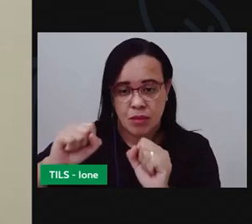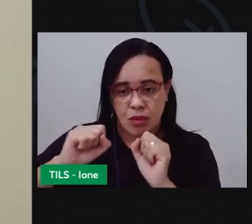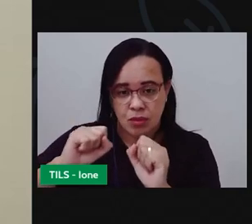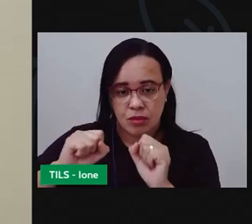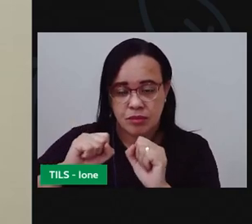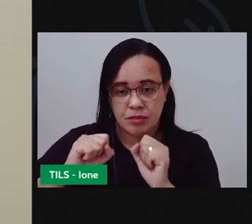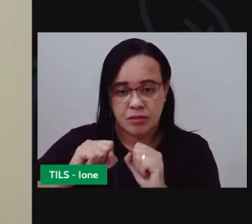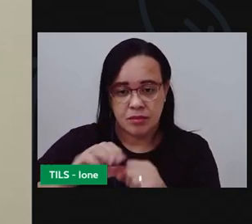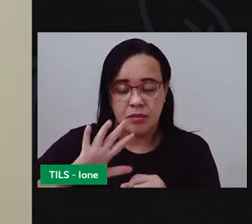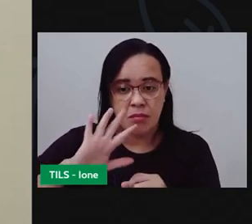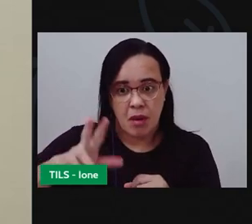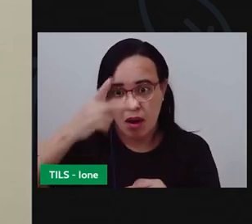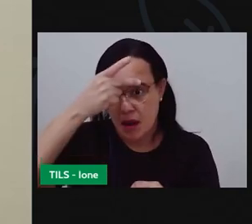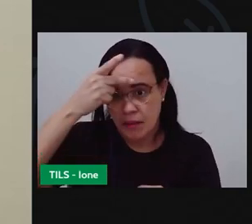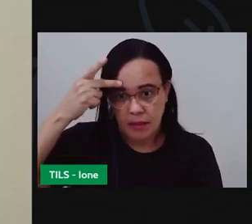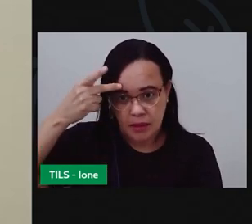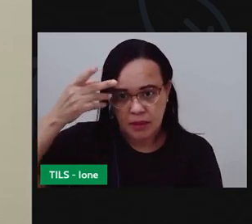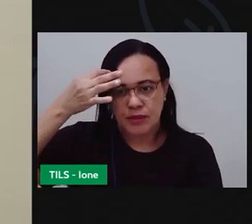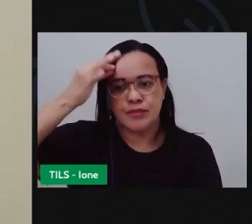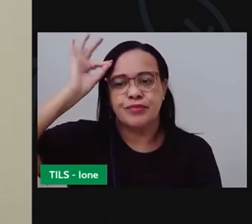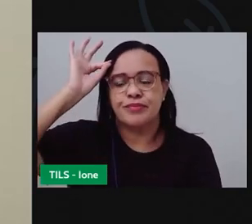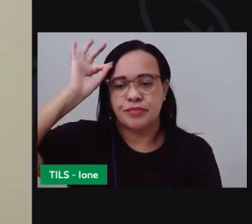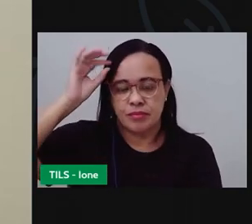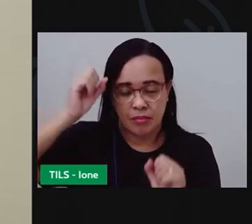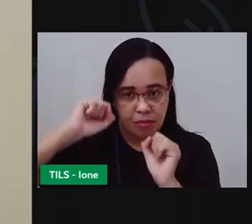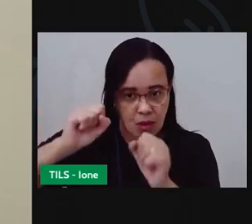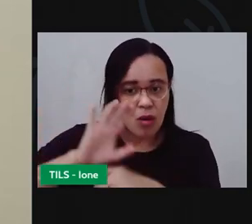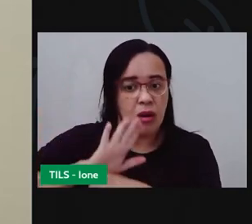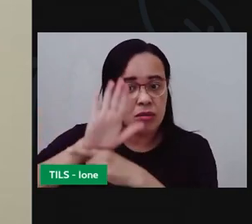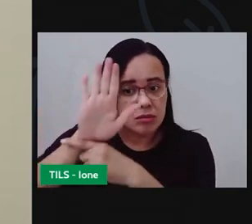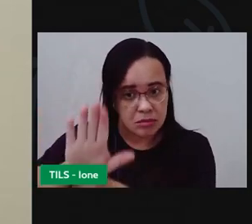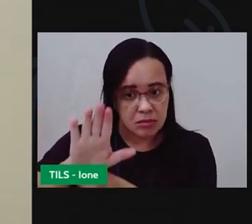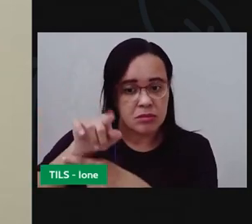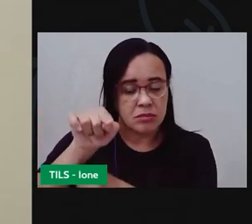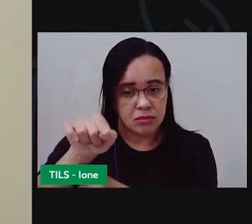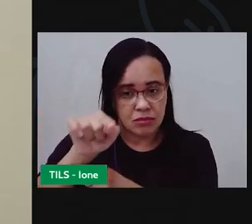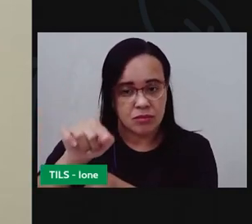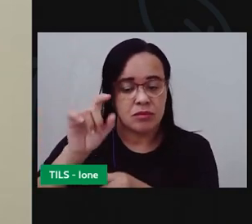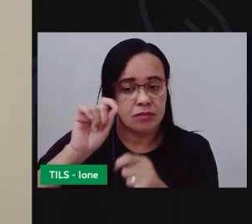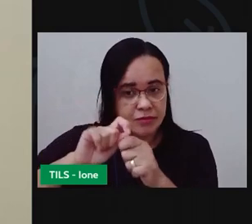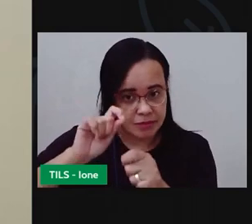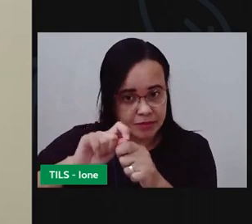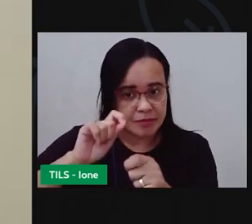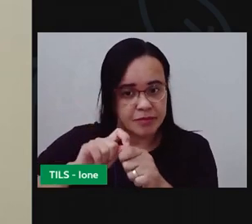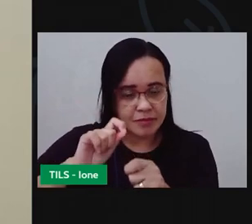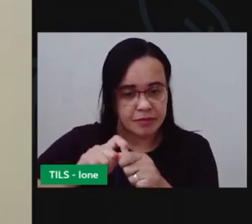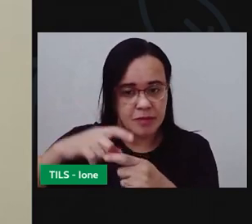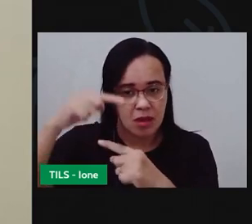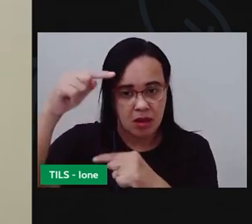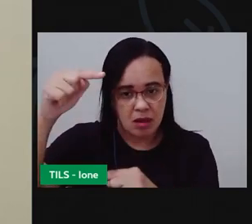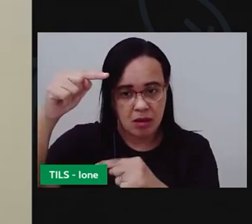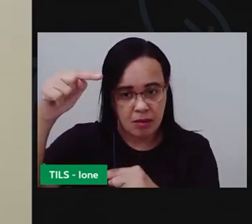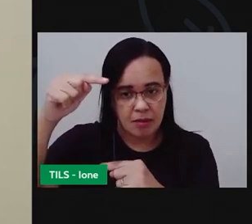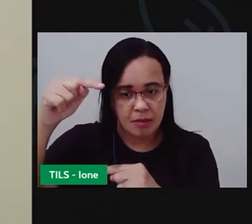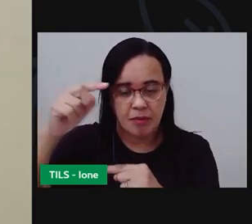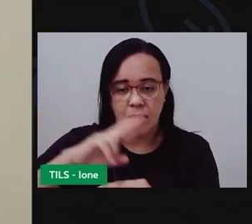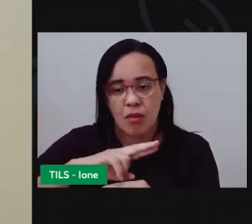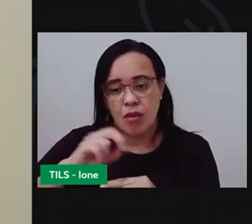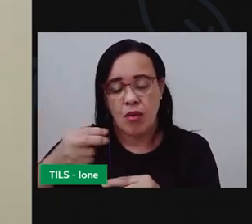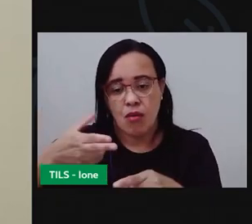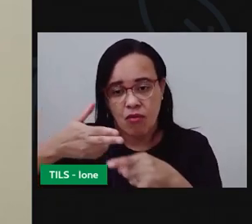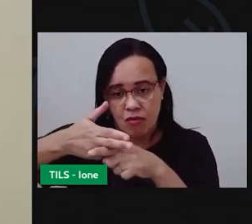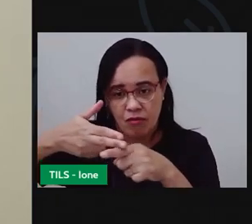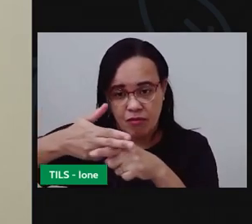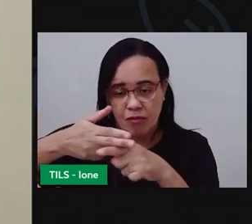adulto fazendo isso você pode utilizar a faca pra perfurar a garrafa então vem com a tesoura